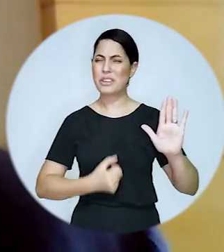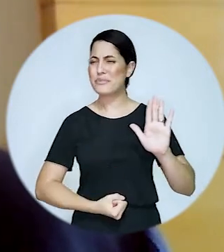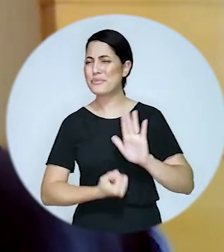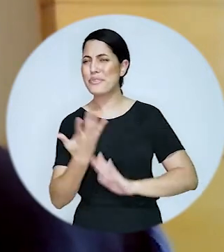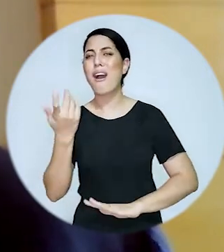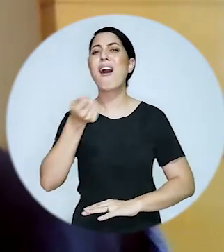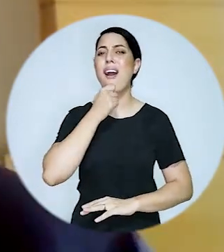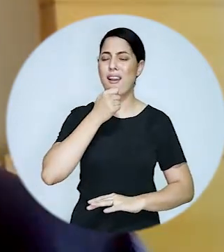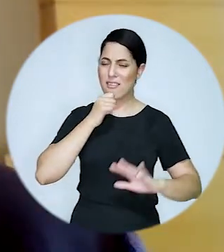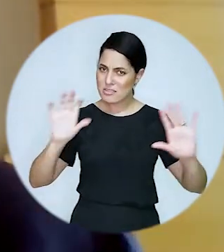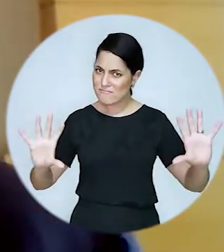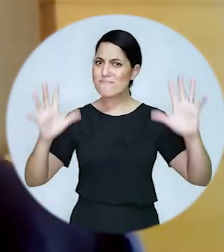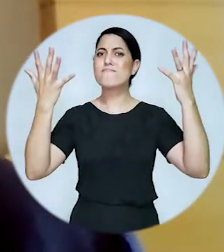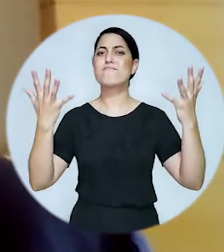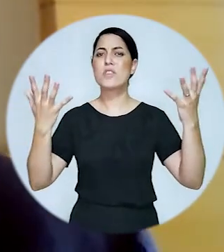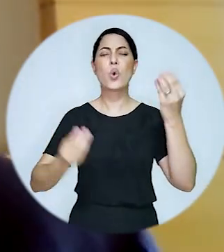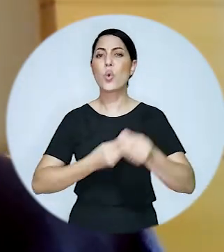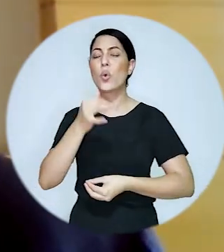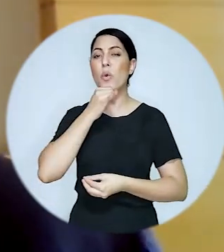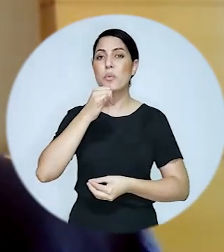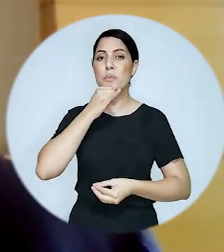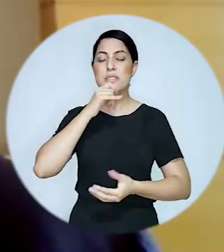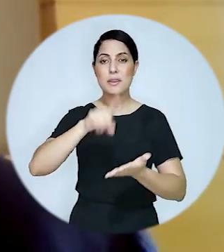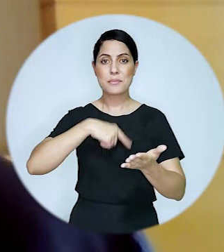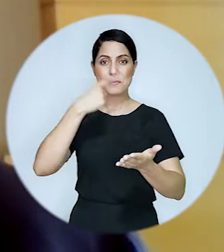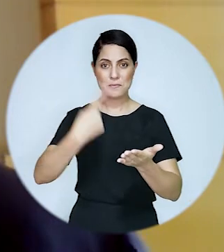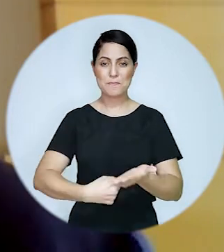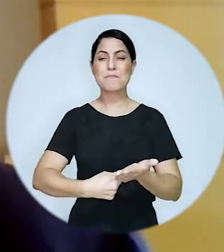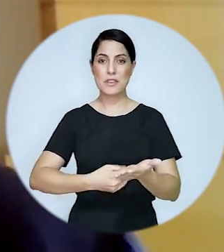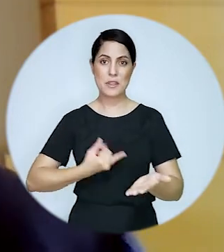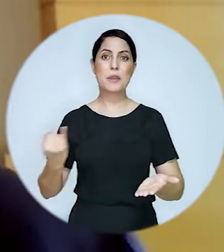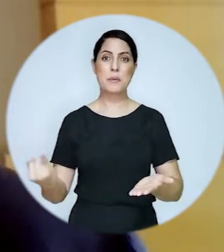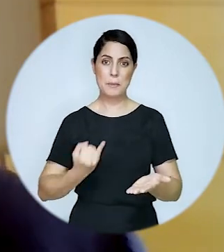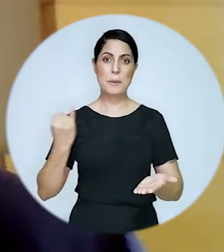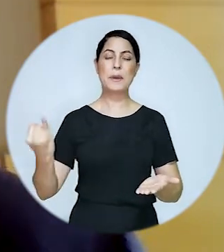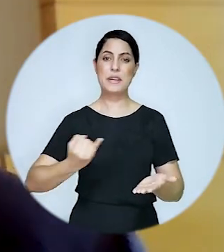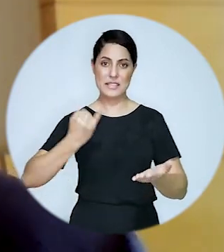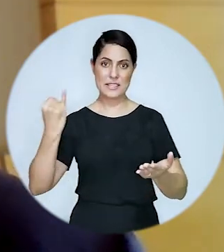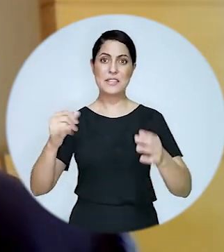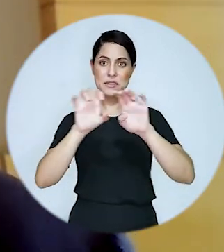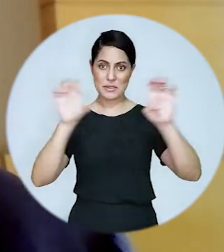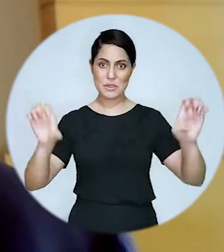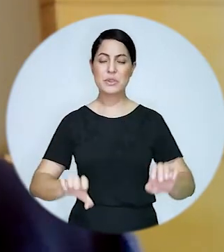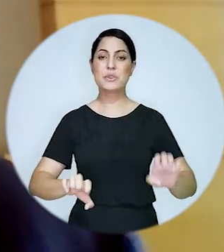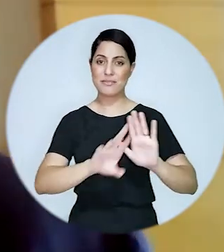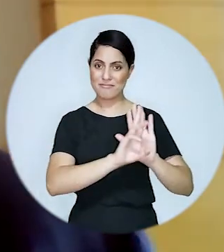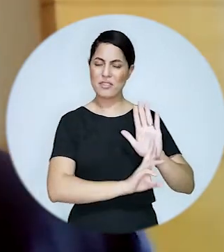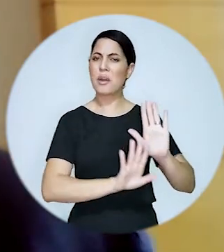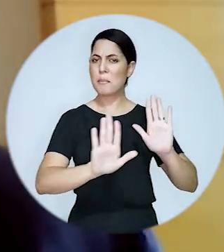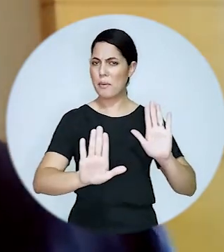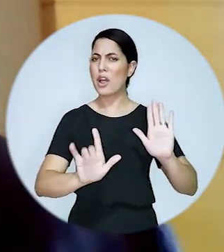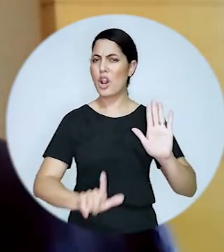normativo que temos temos muita coisa para ser celebrada como a consolidação como dizia deste importante